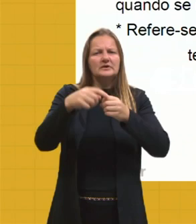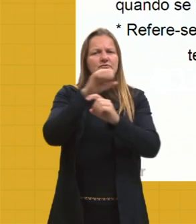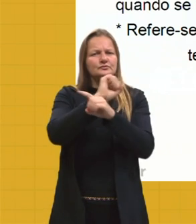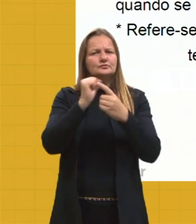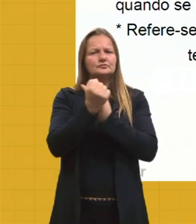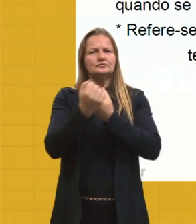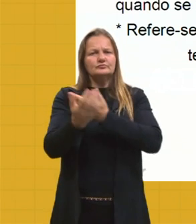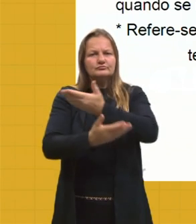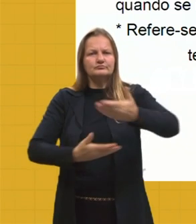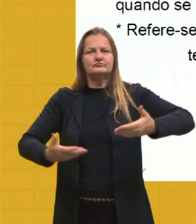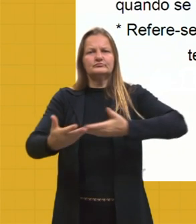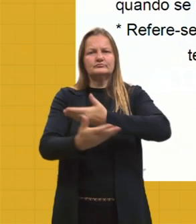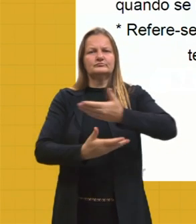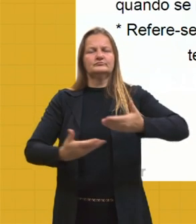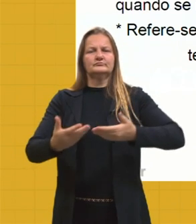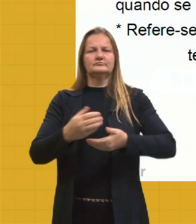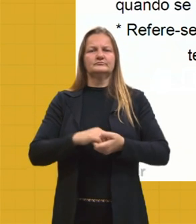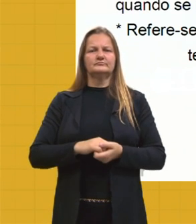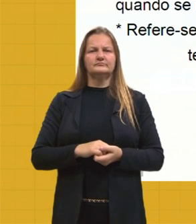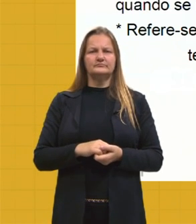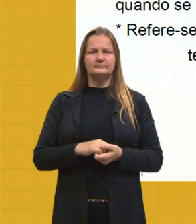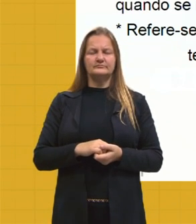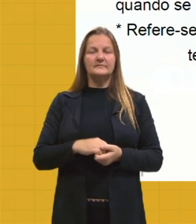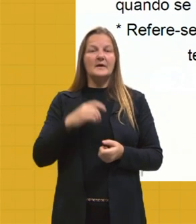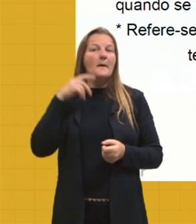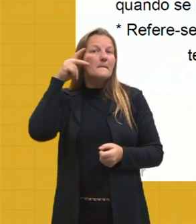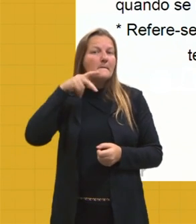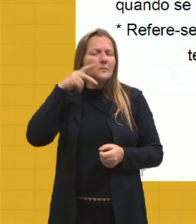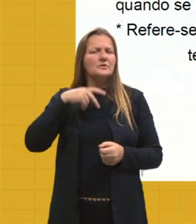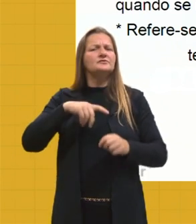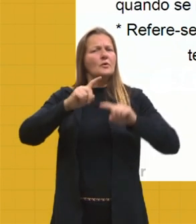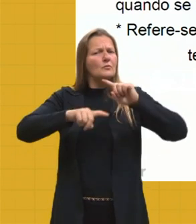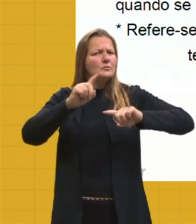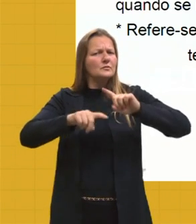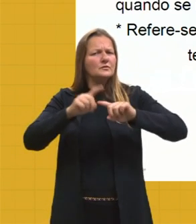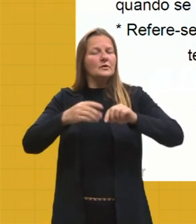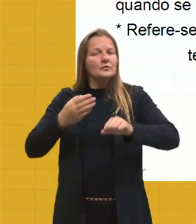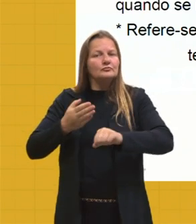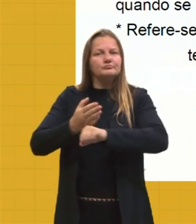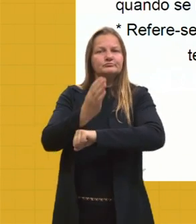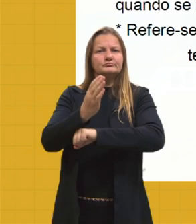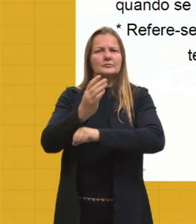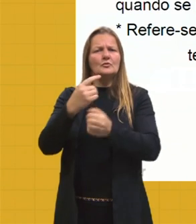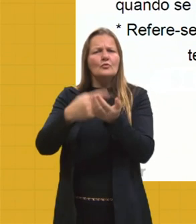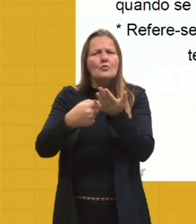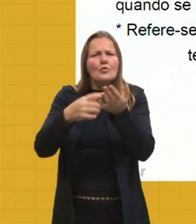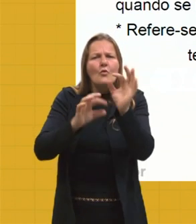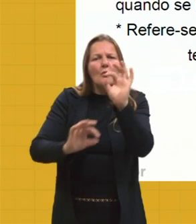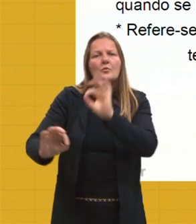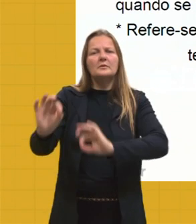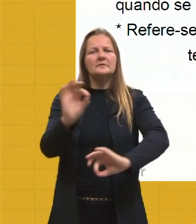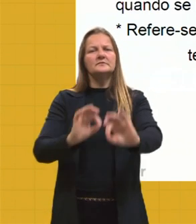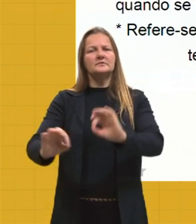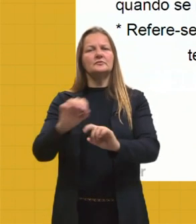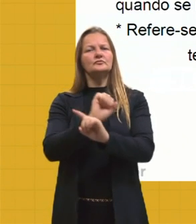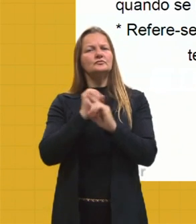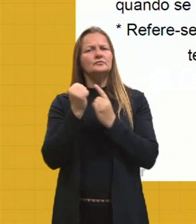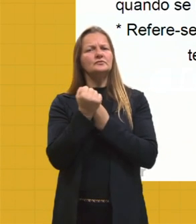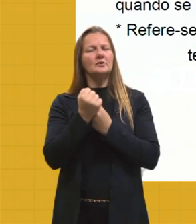Assim, pode-se dizer que a política é um instrumento para chegar a uma organização social